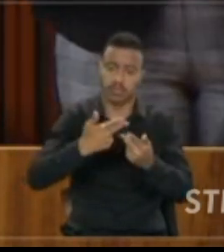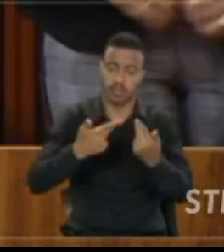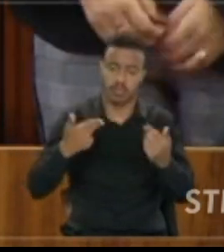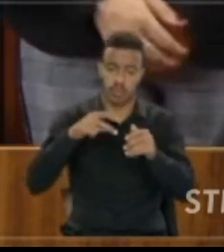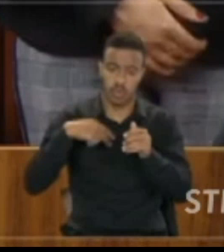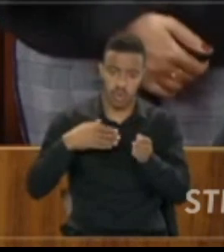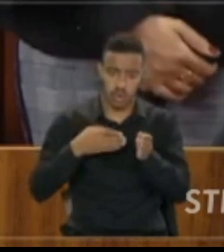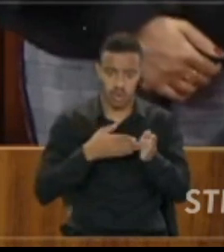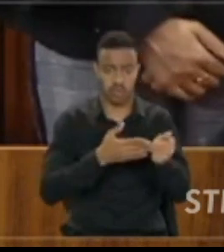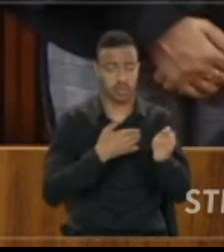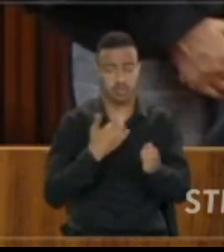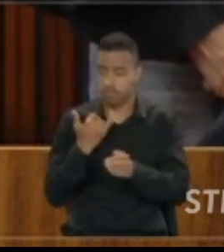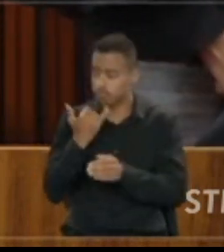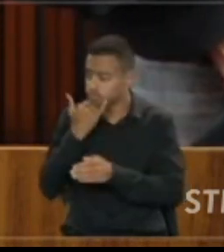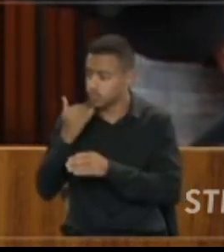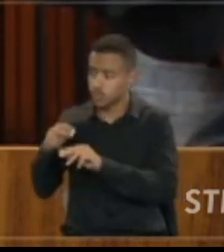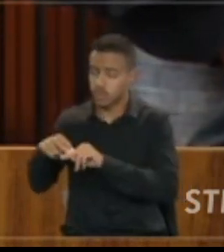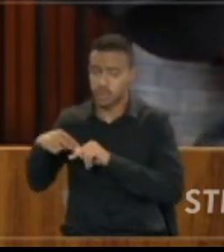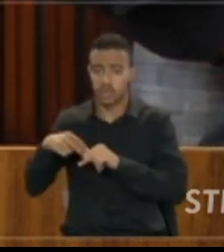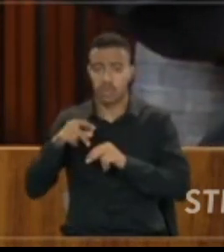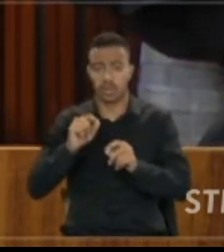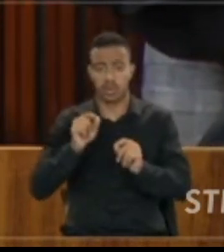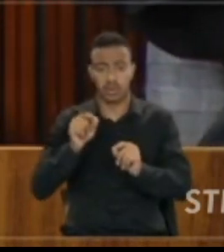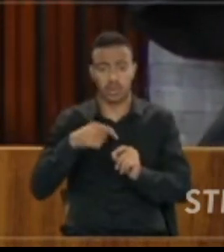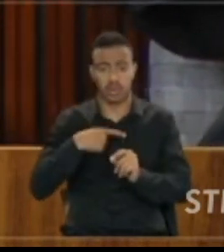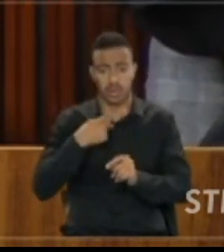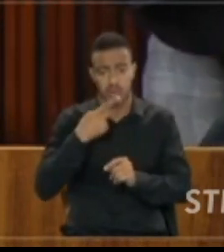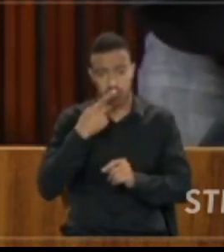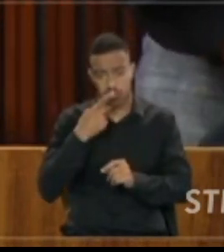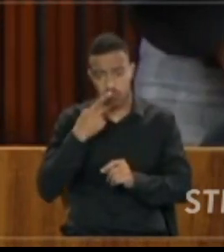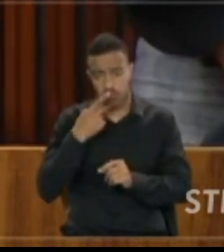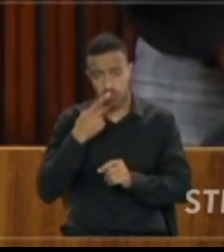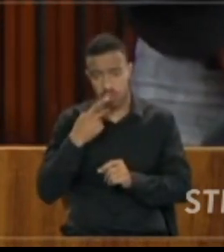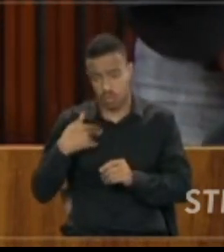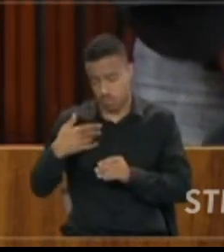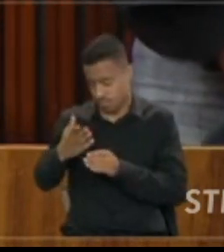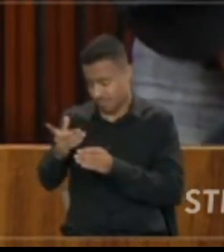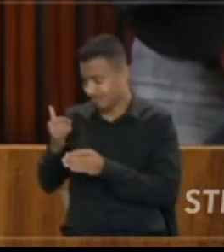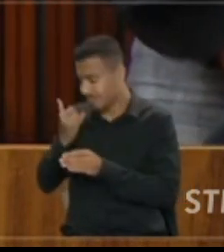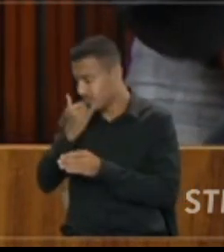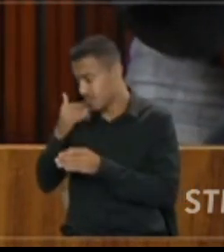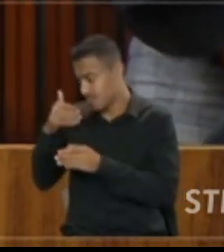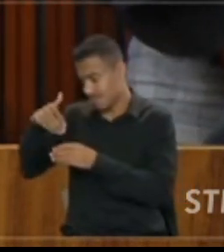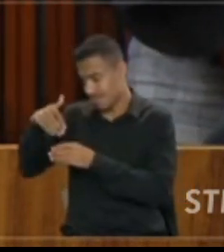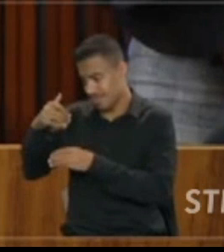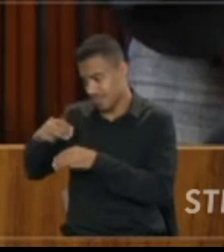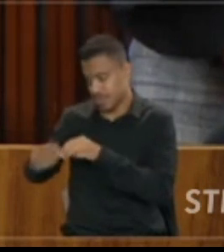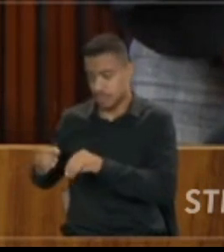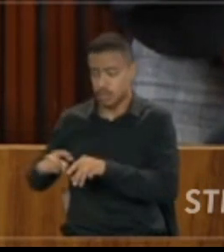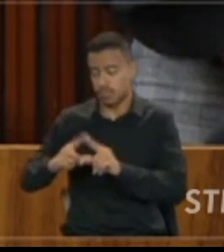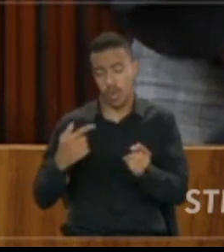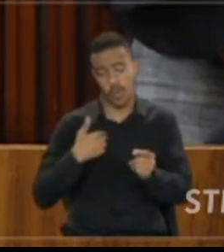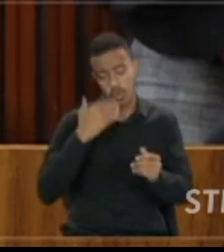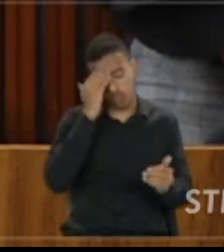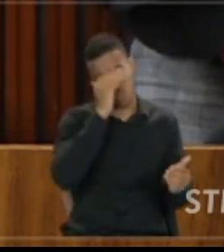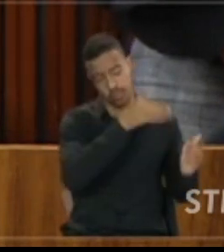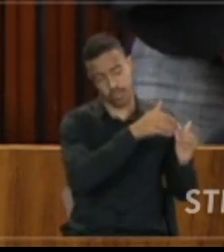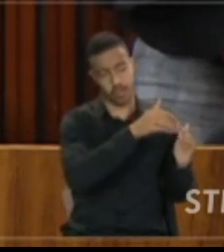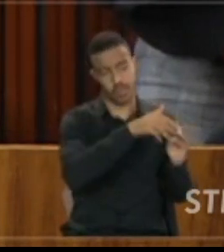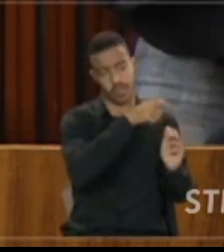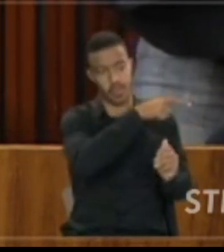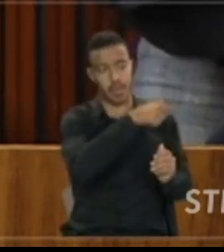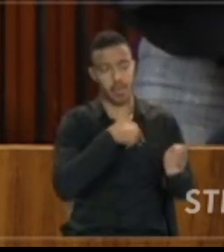Lewandowski, porque em que pese no indicar o RL específico, é fato notório, tanto basta acessar